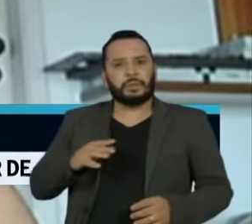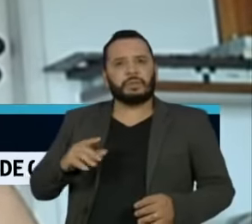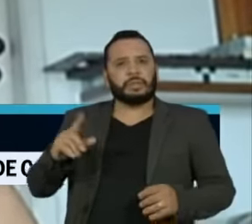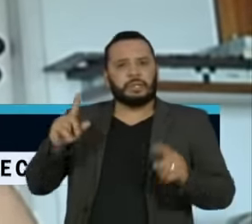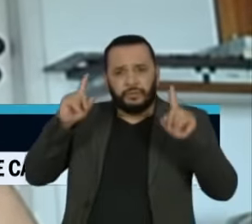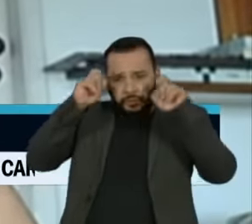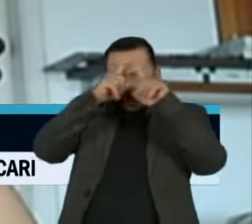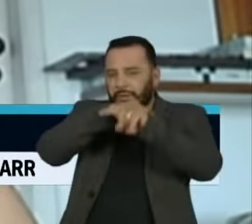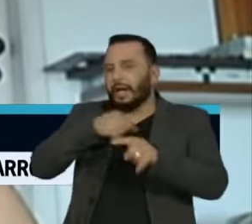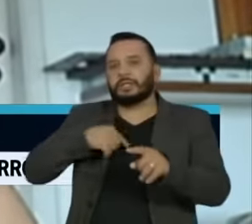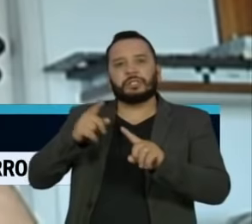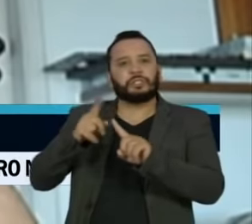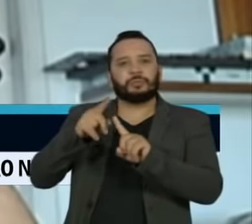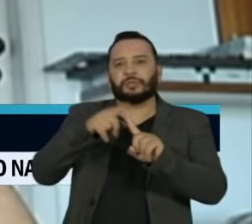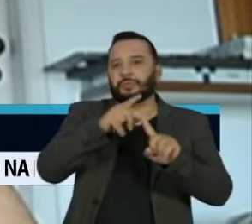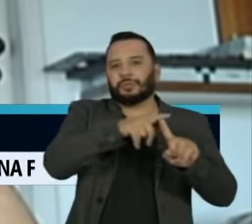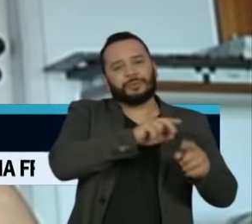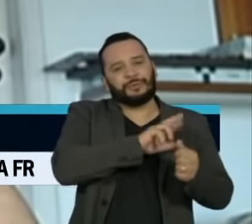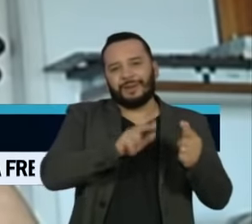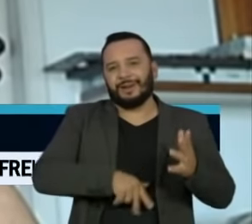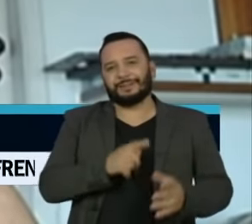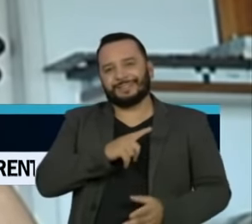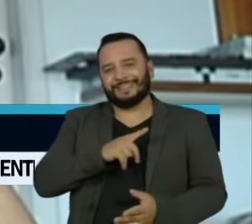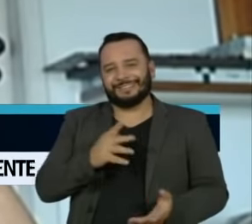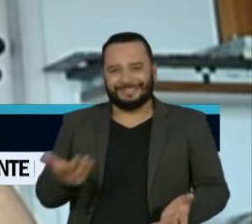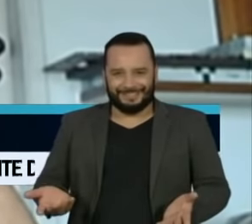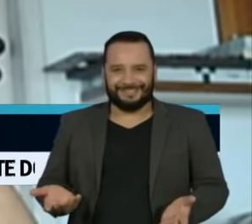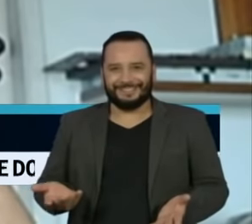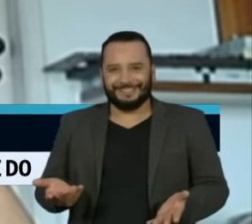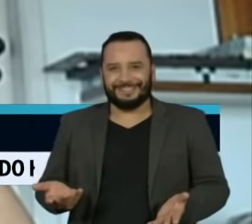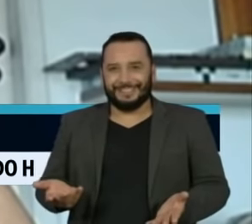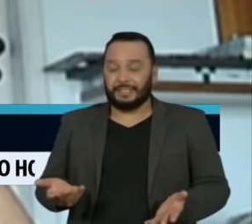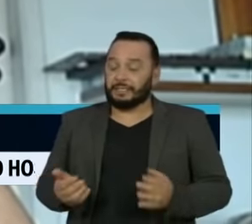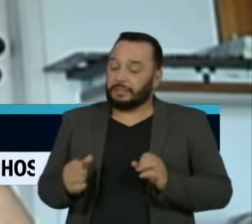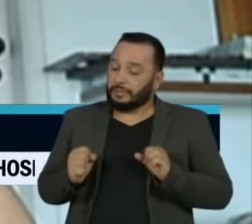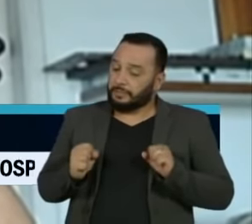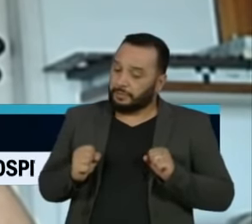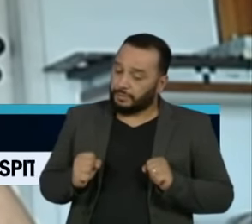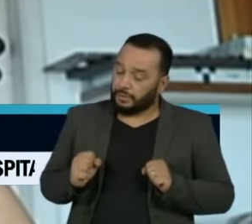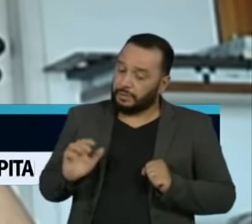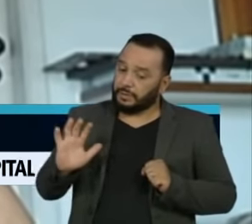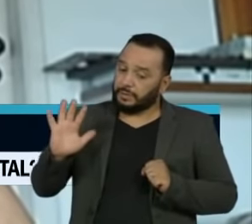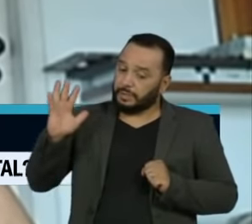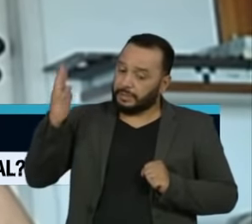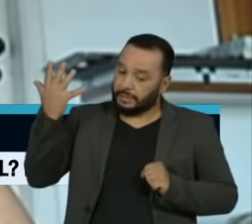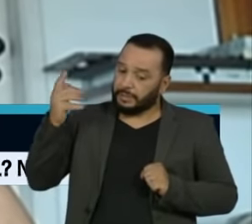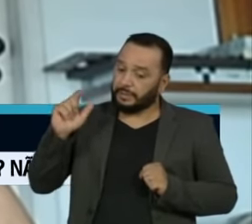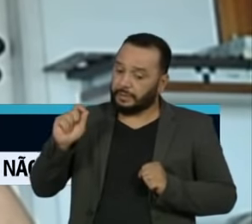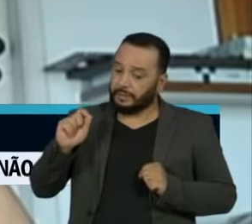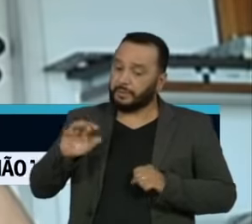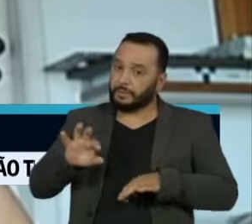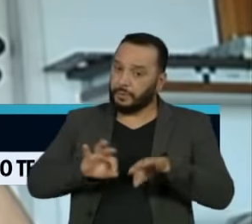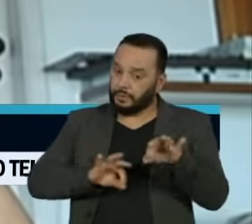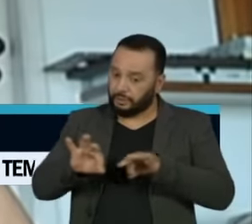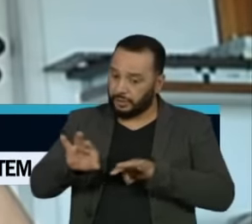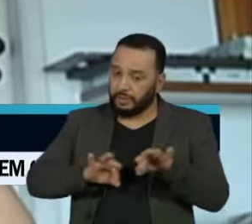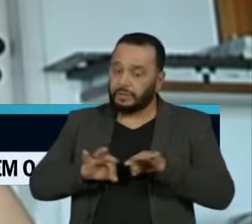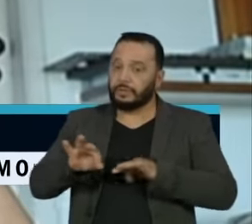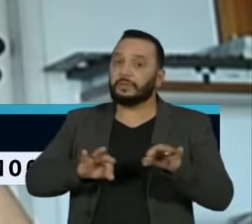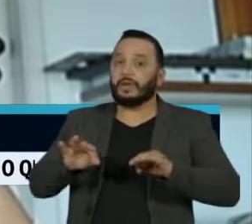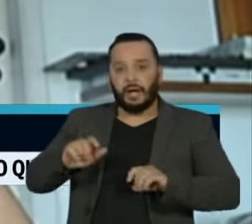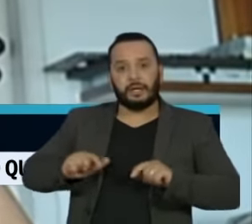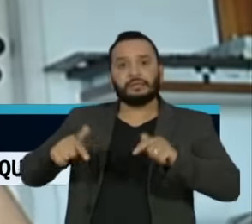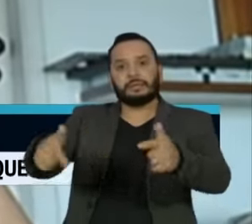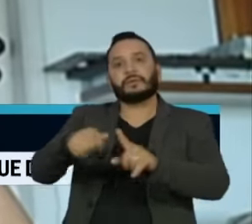dificuldade dos cursos. E essa hipótese de que programas de ação afirmativa